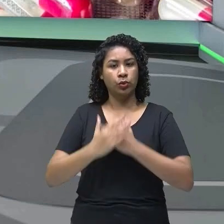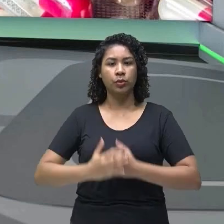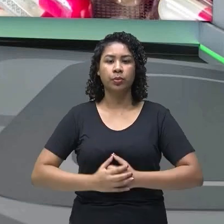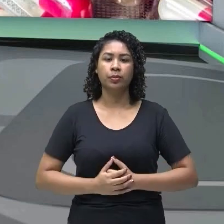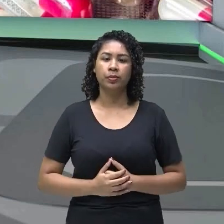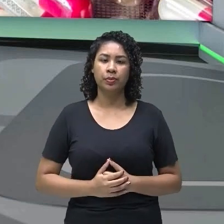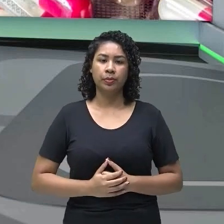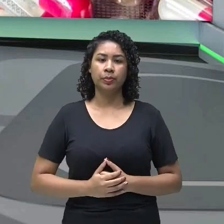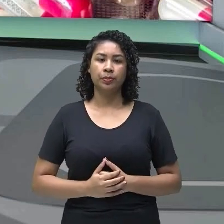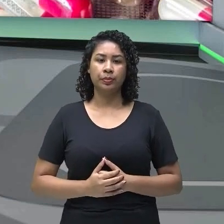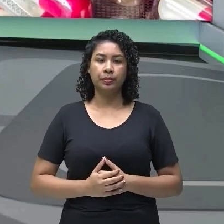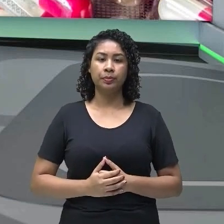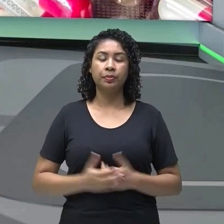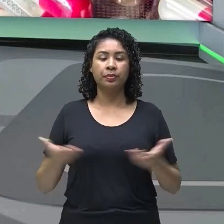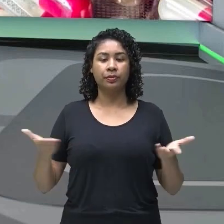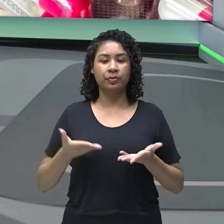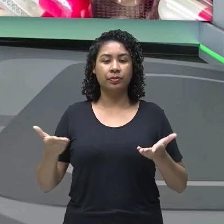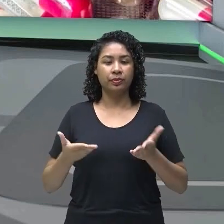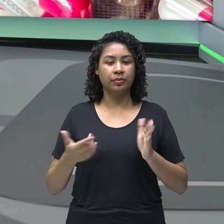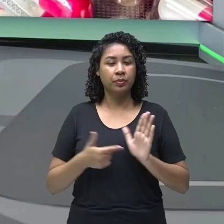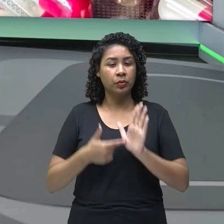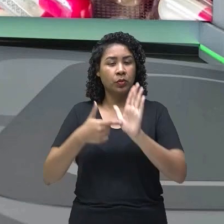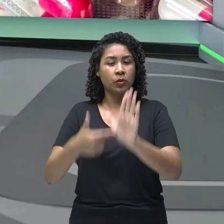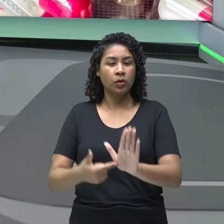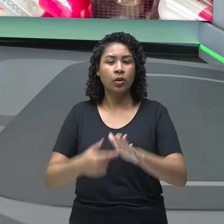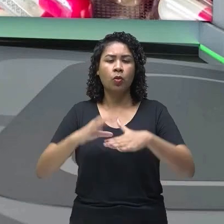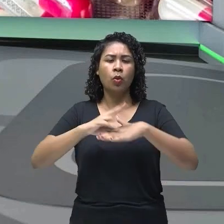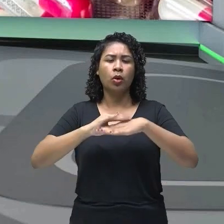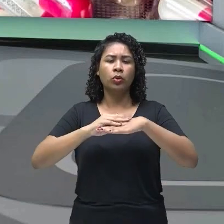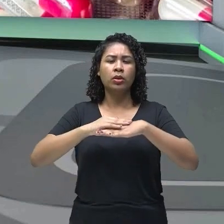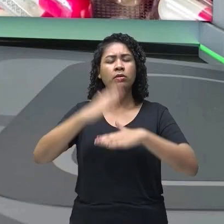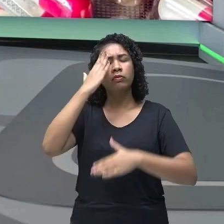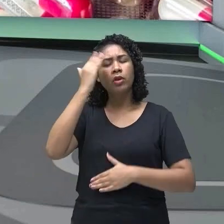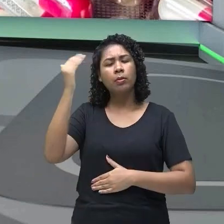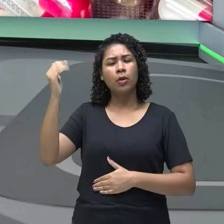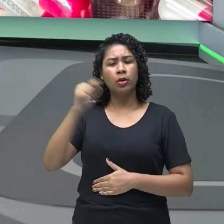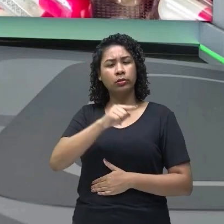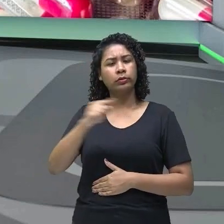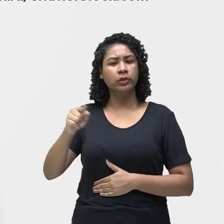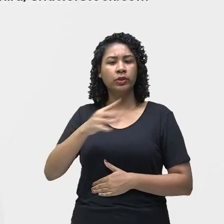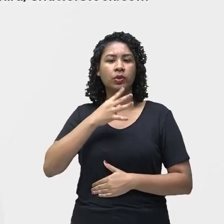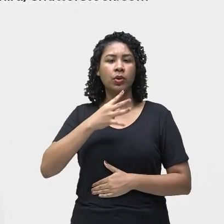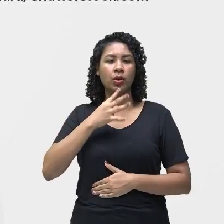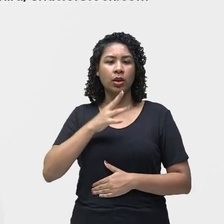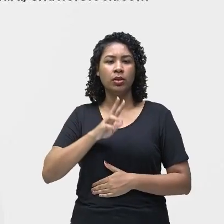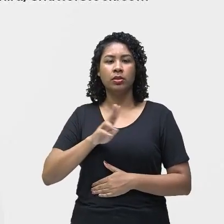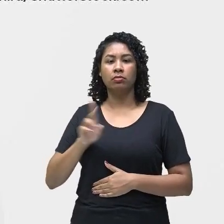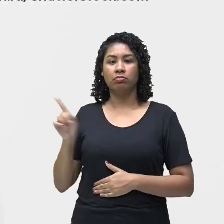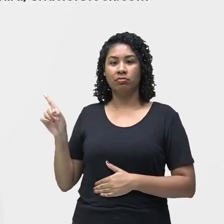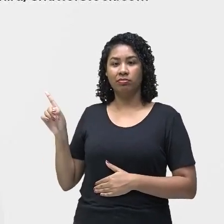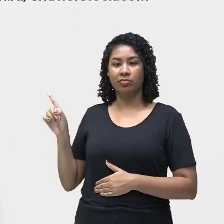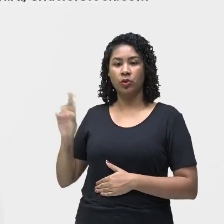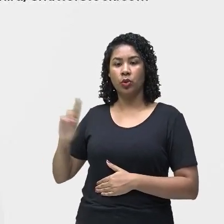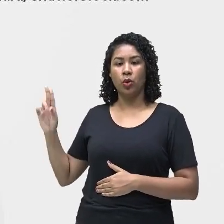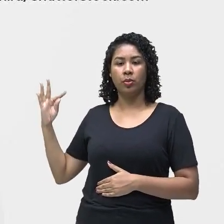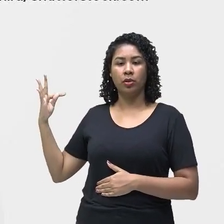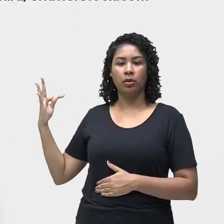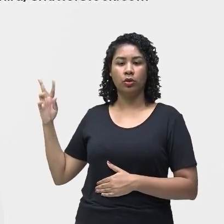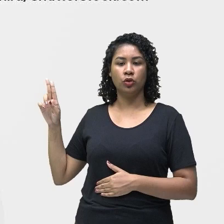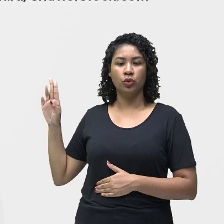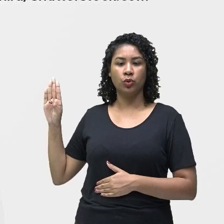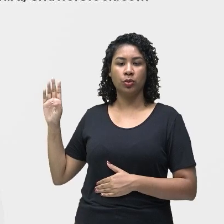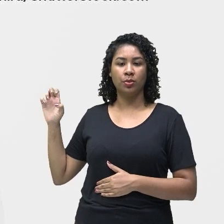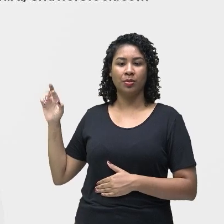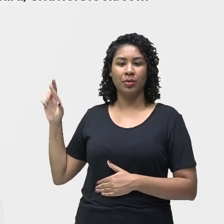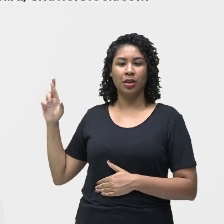antibióticos. E eu trouxe para vocês uma doença bastante popular que é causada por bactérias, que é a tuberculose. A tuberculose